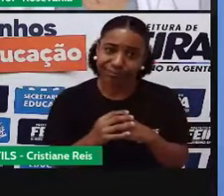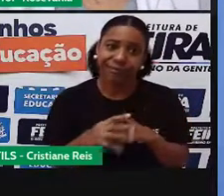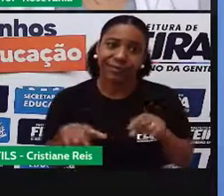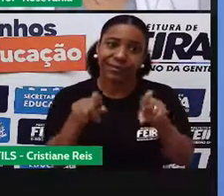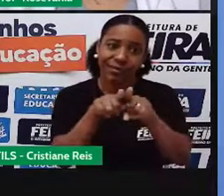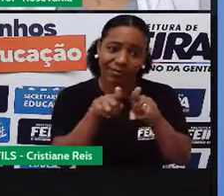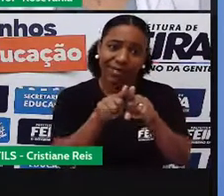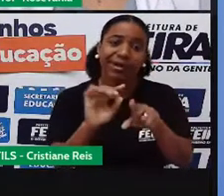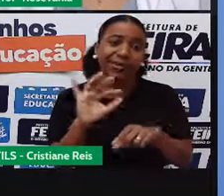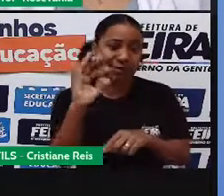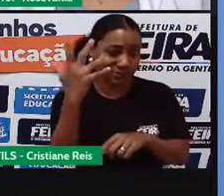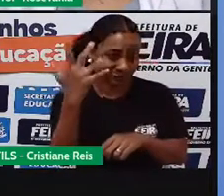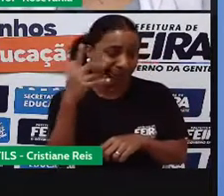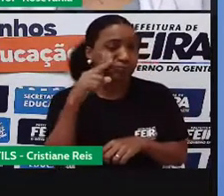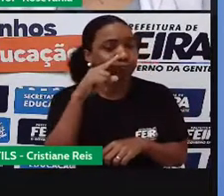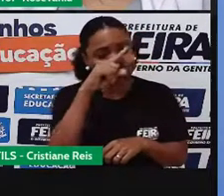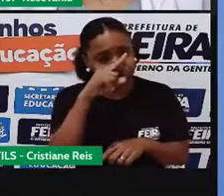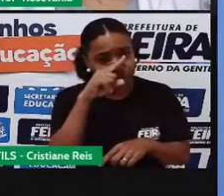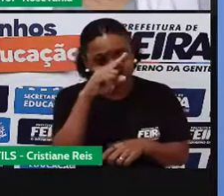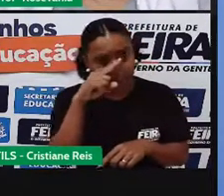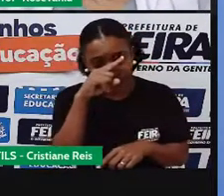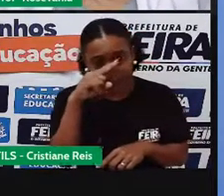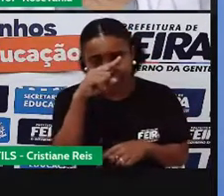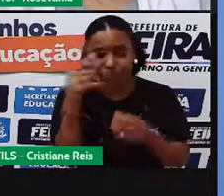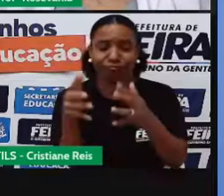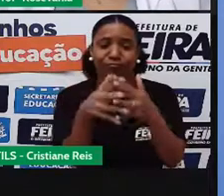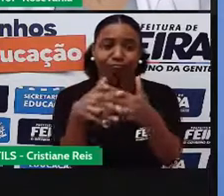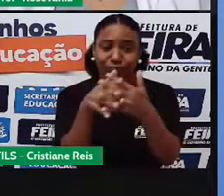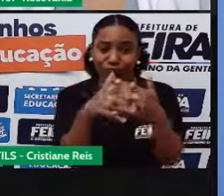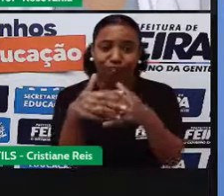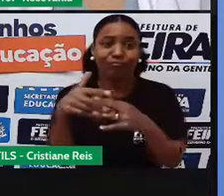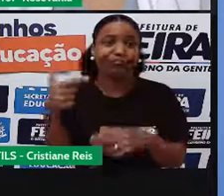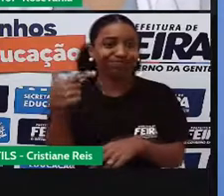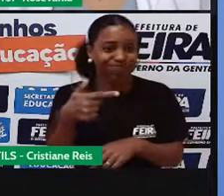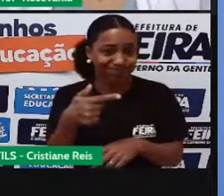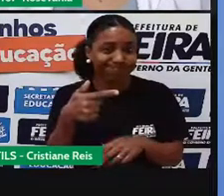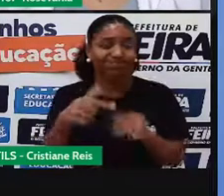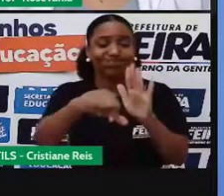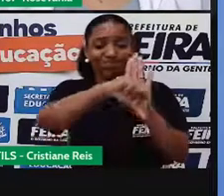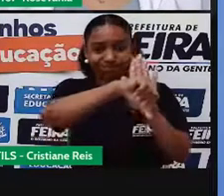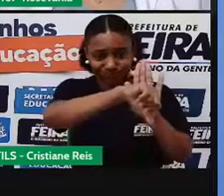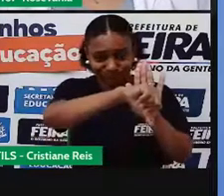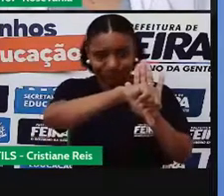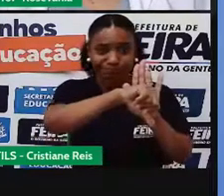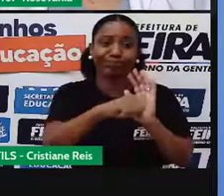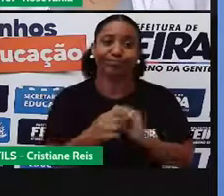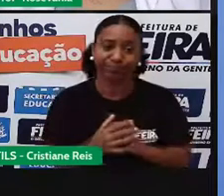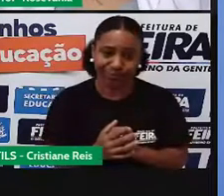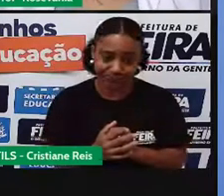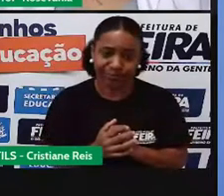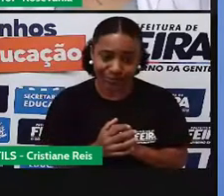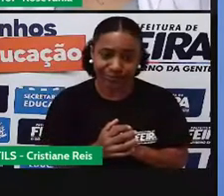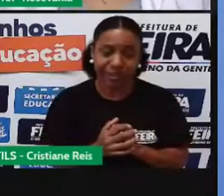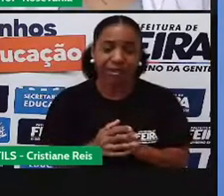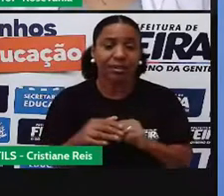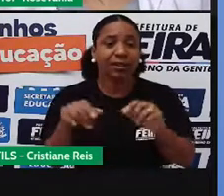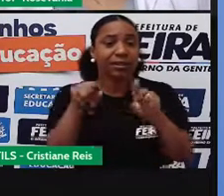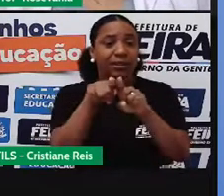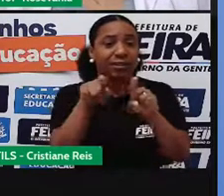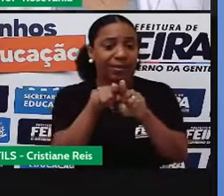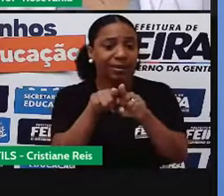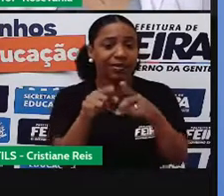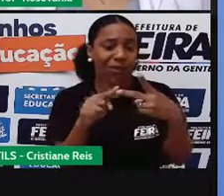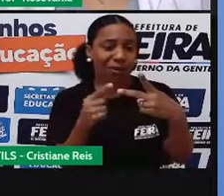né, da periculosidade, dos assaltos, das estradas e tudo, né. Quando a gente fala de transporte ferroviário, ele